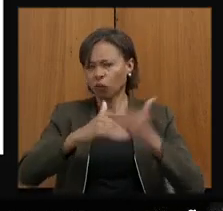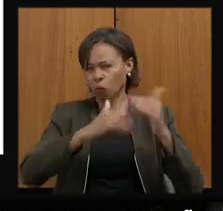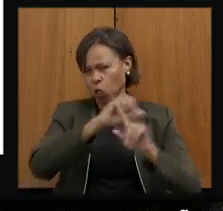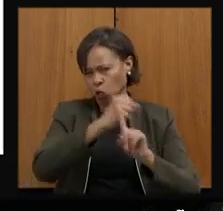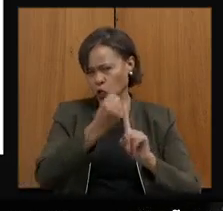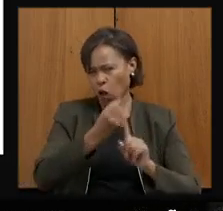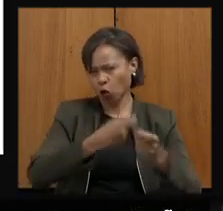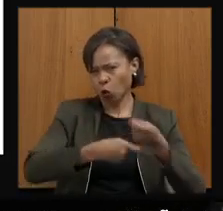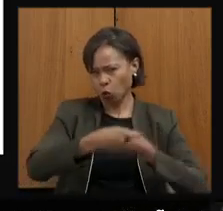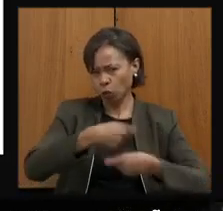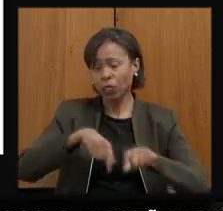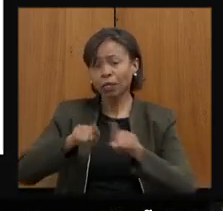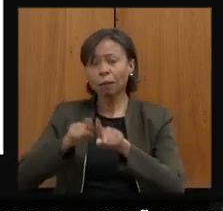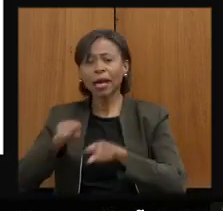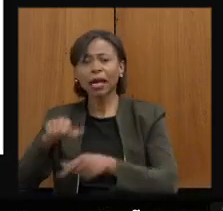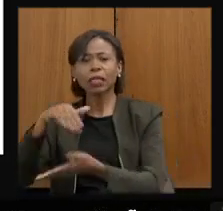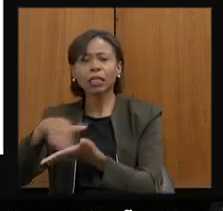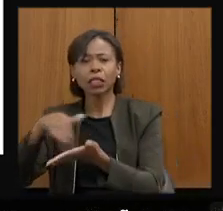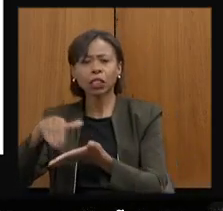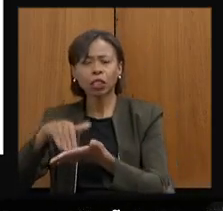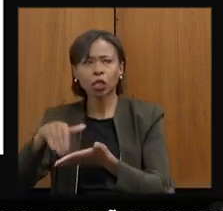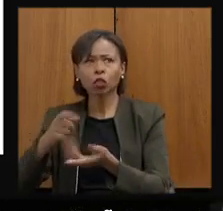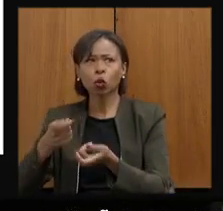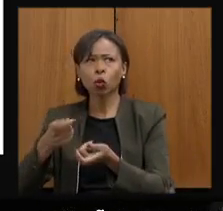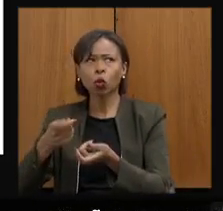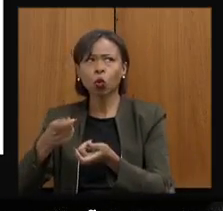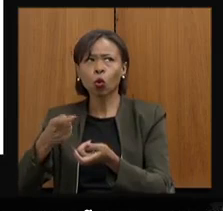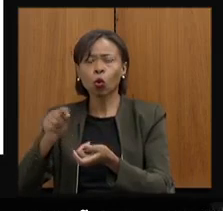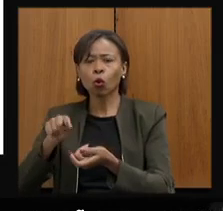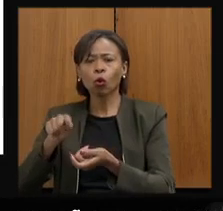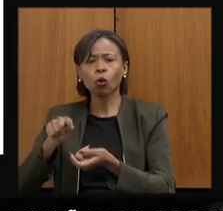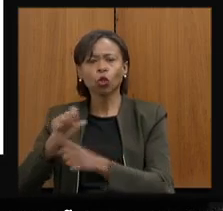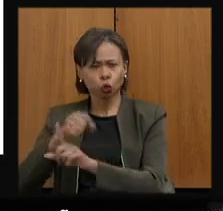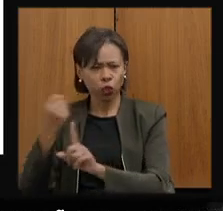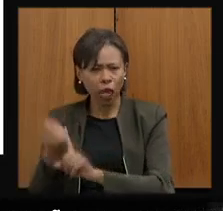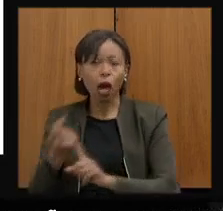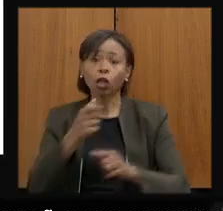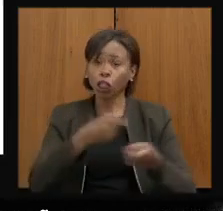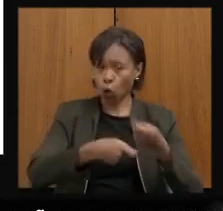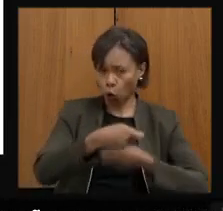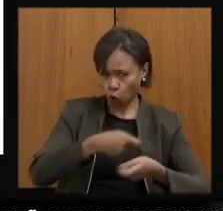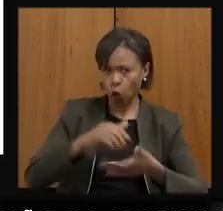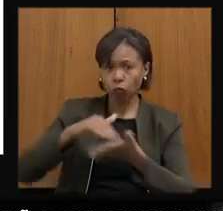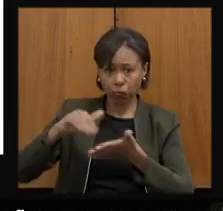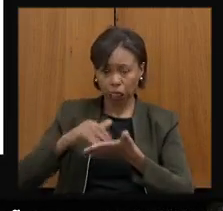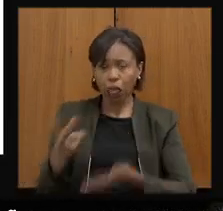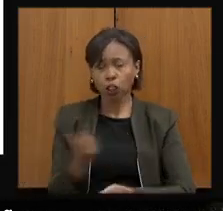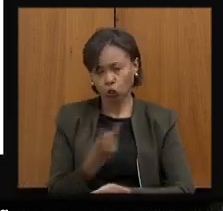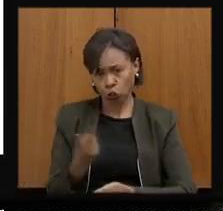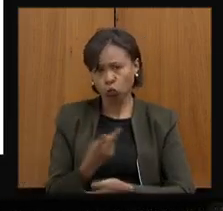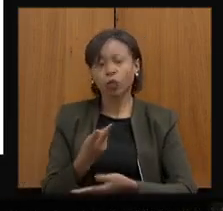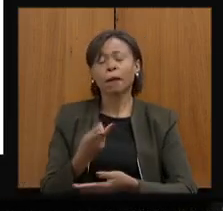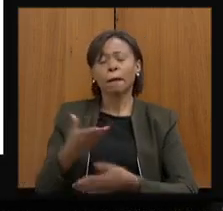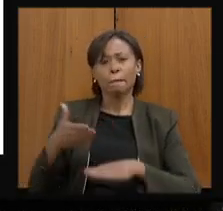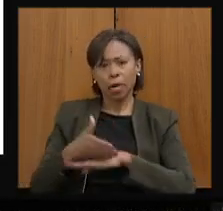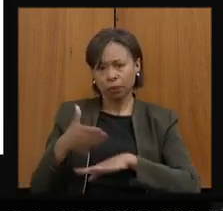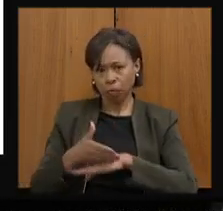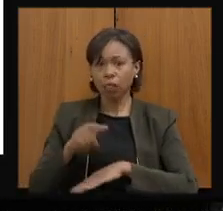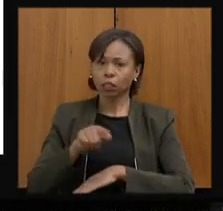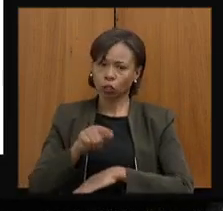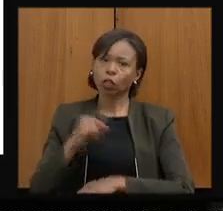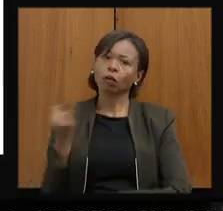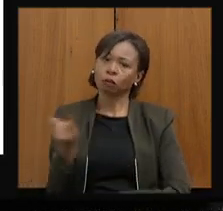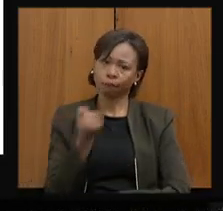de desenvolvimento econômico, quanto de desenvolvimento social, na costura desse programa que para nós é tão importante,